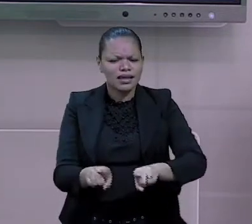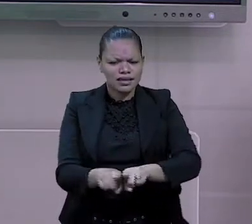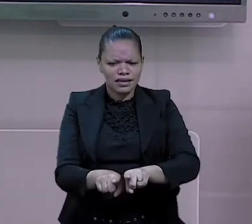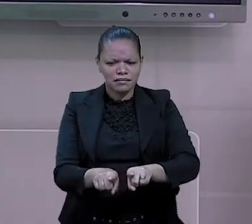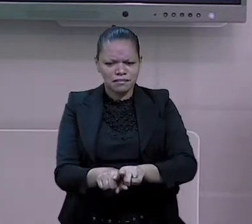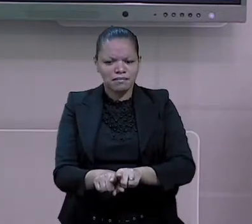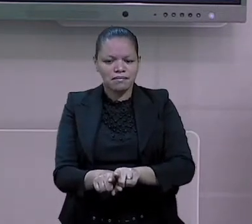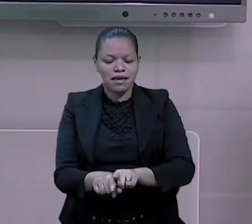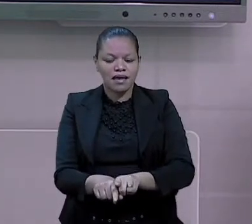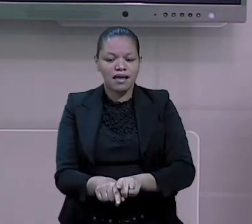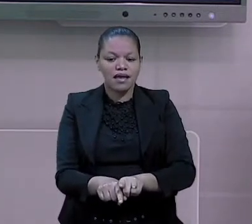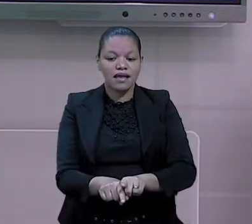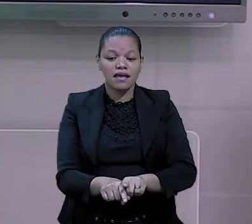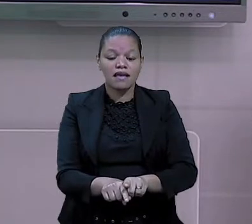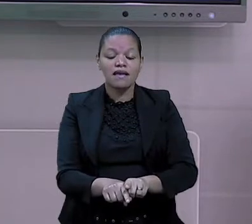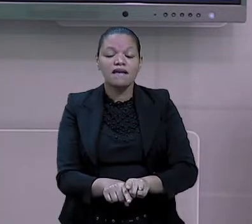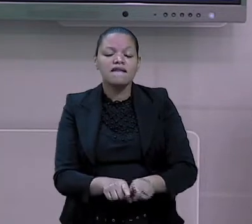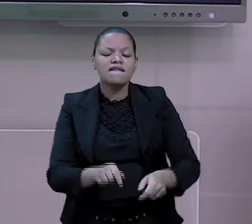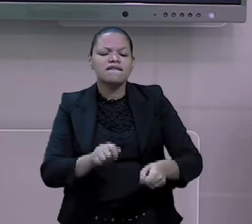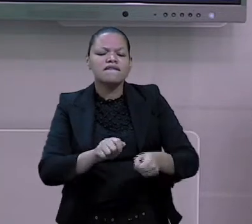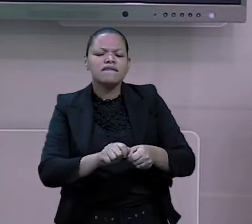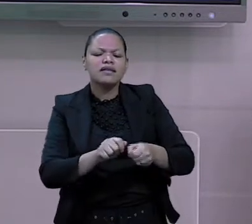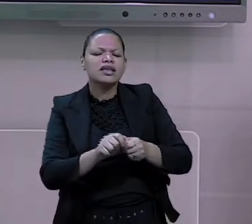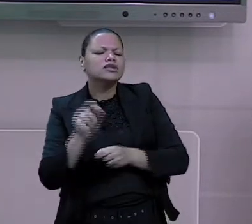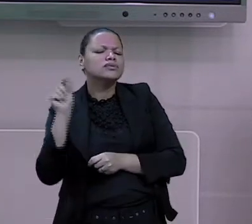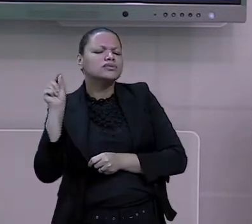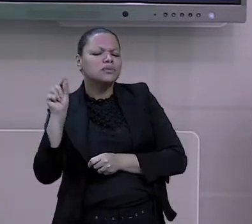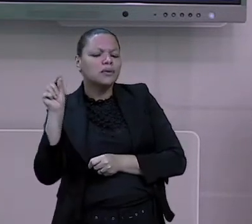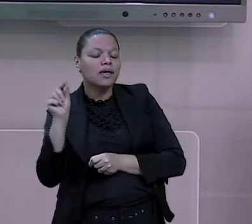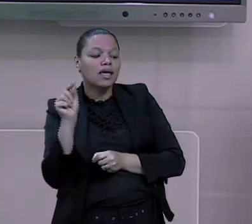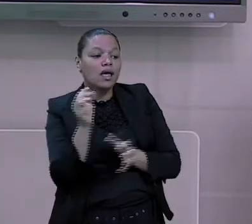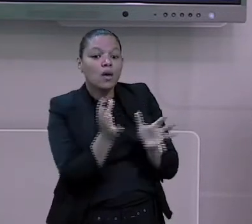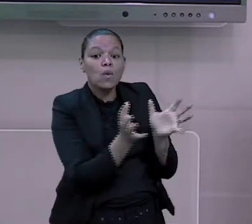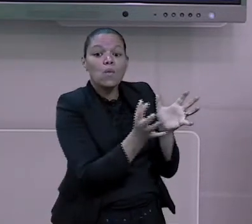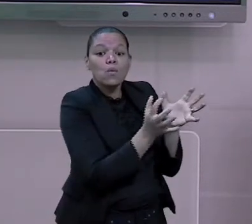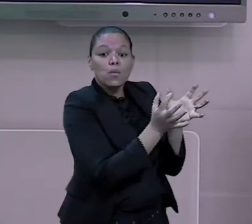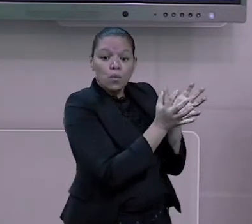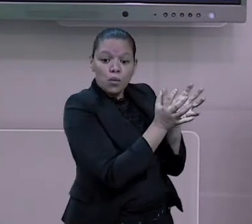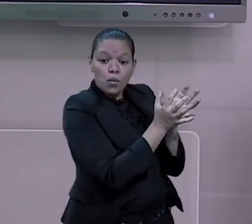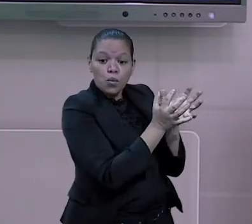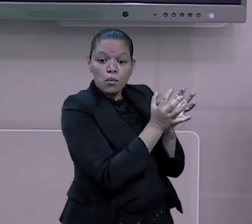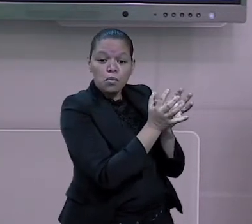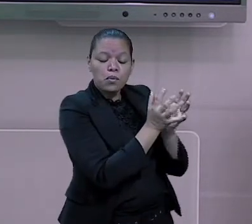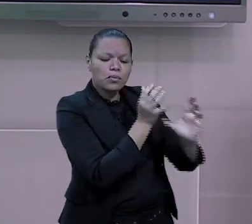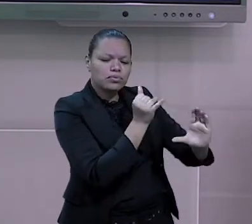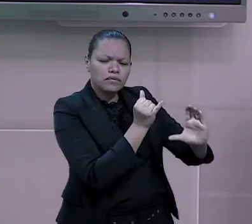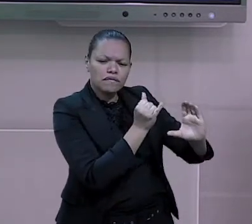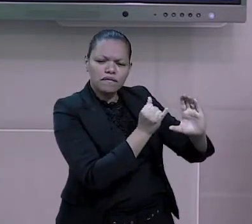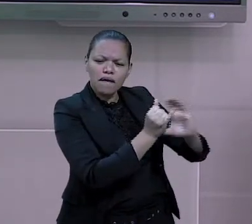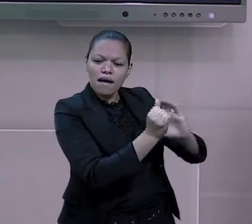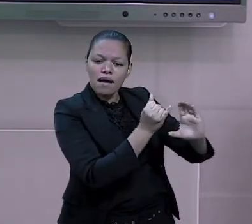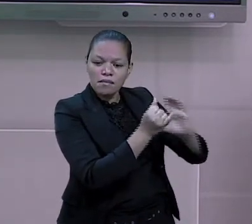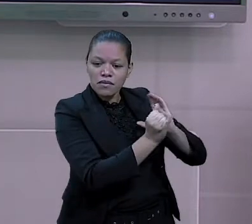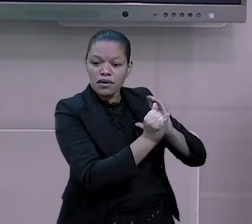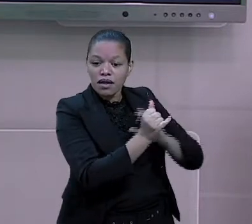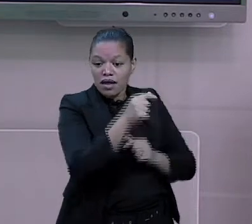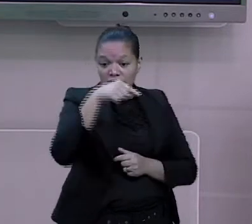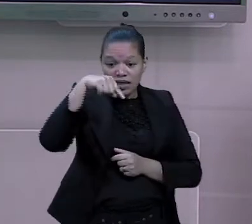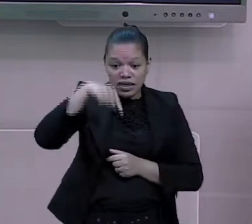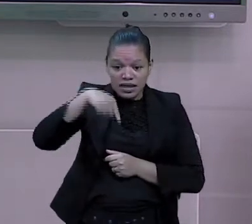Fábulas de Exopo. E elas são tão inspiradoras que os nossos autores aqui do nosso país até